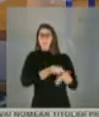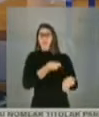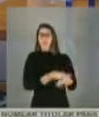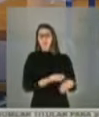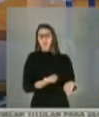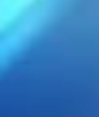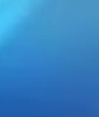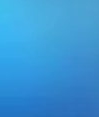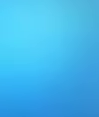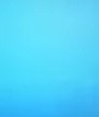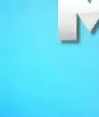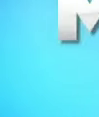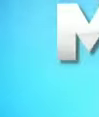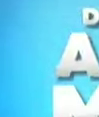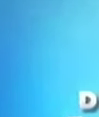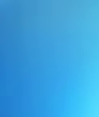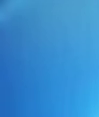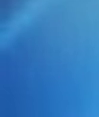estão ficando sem salário.